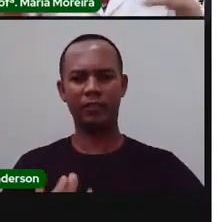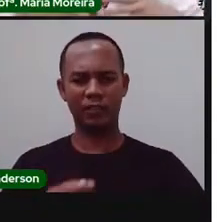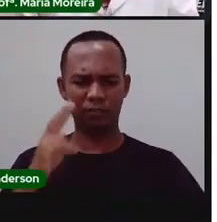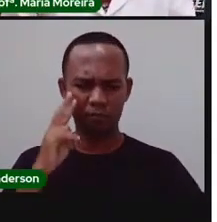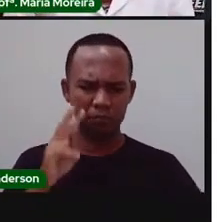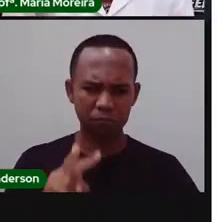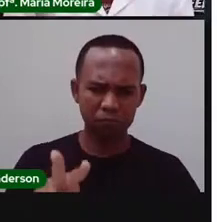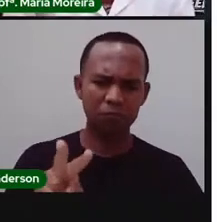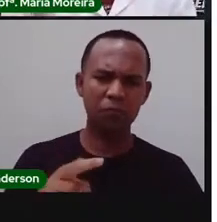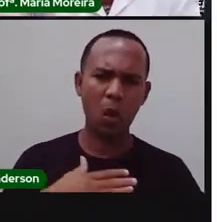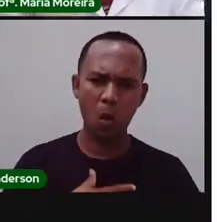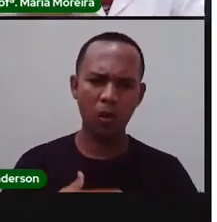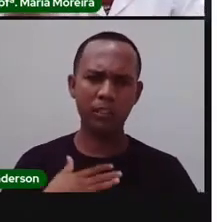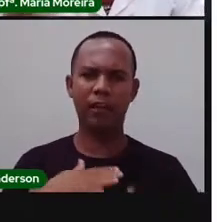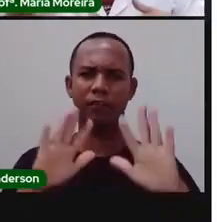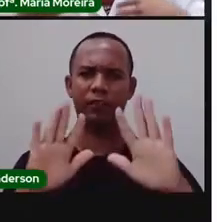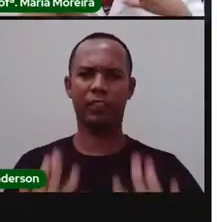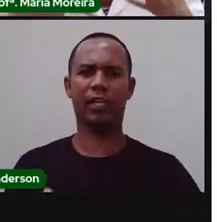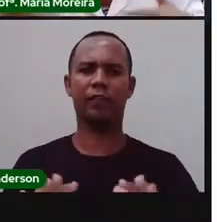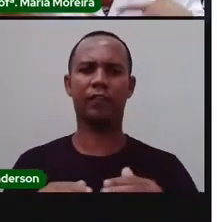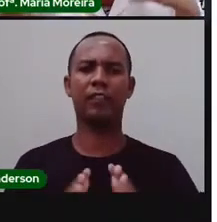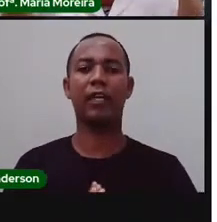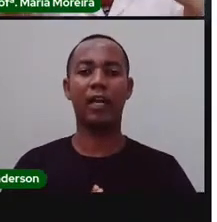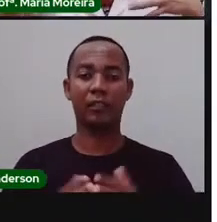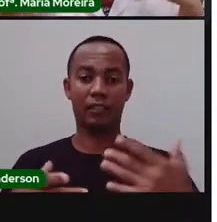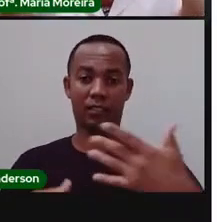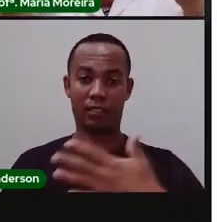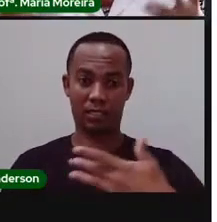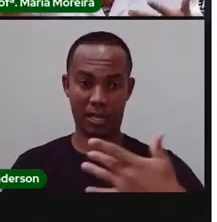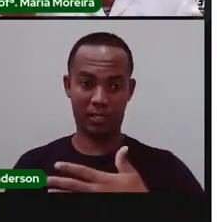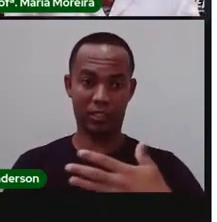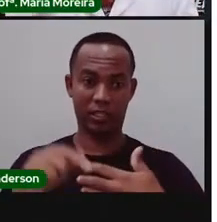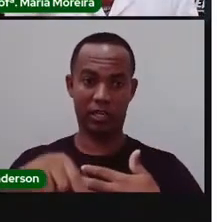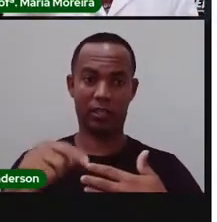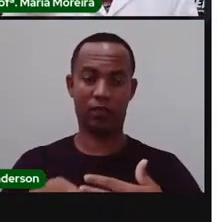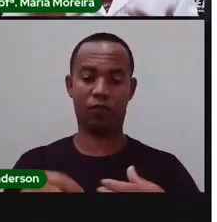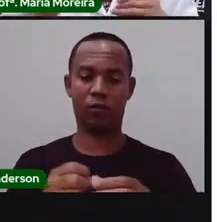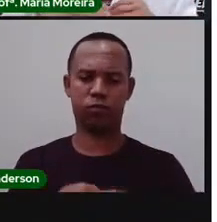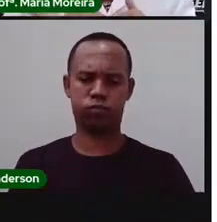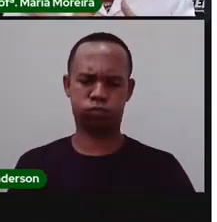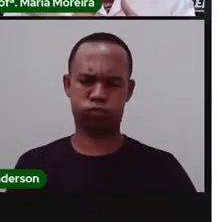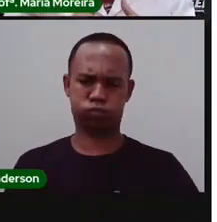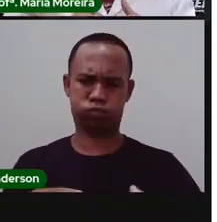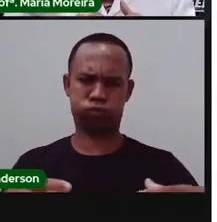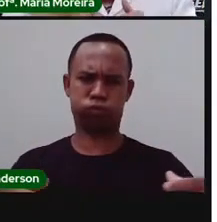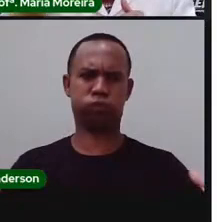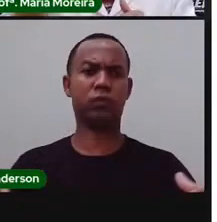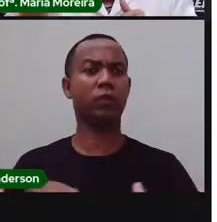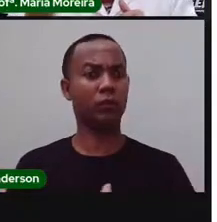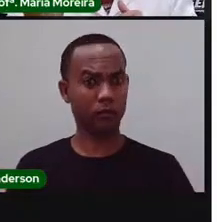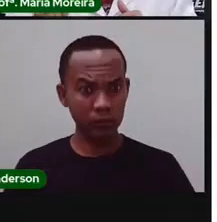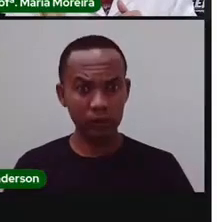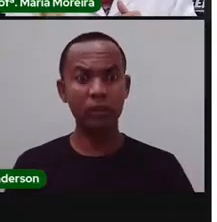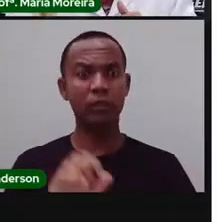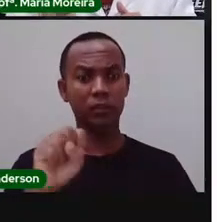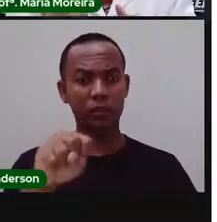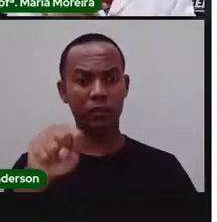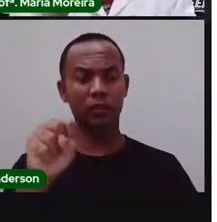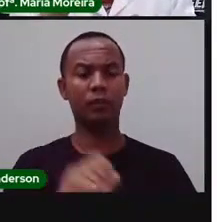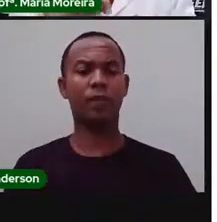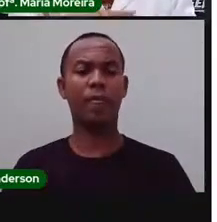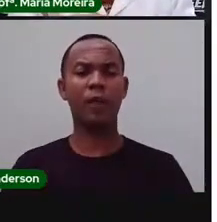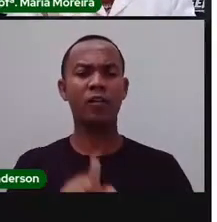Passou, ficou. E a cidade foi crescendo muito, muito, muito. Eu aposto que ou você